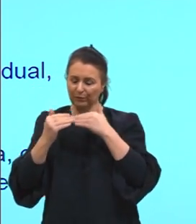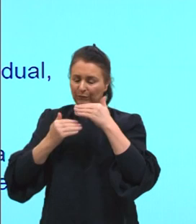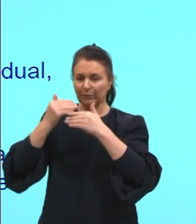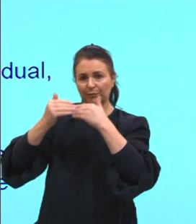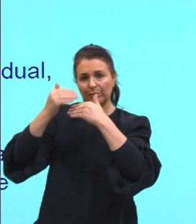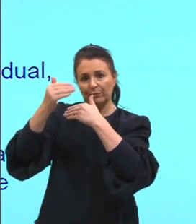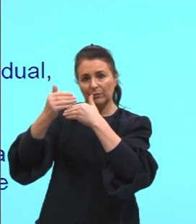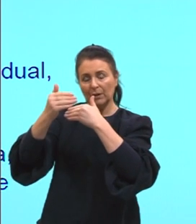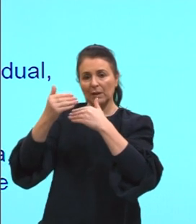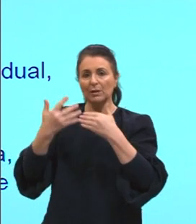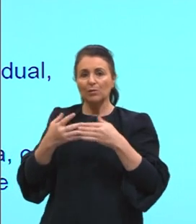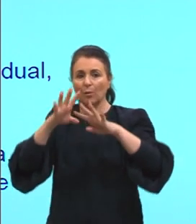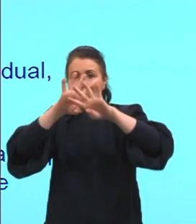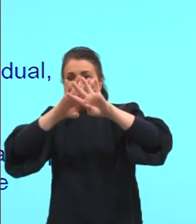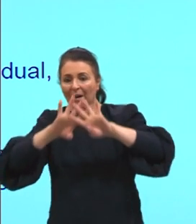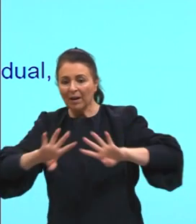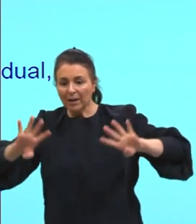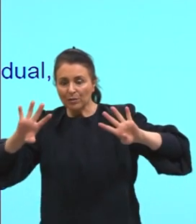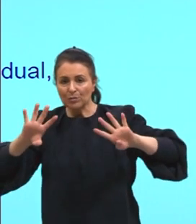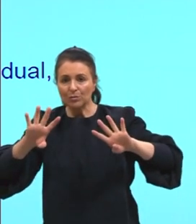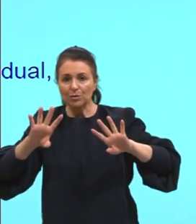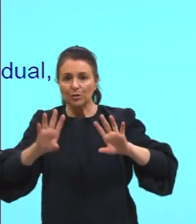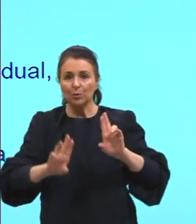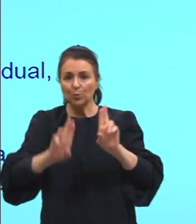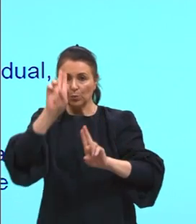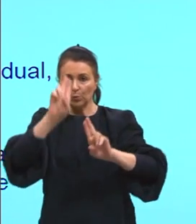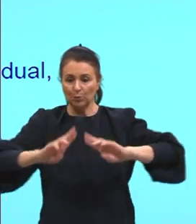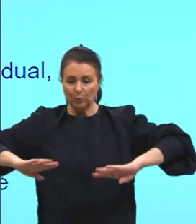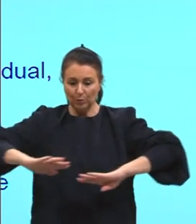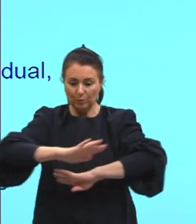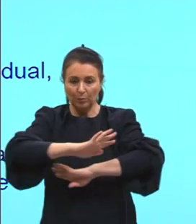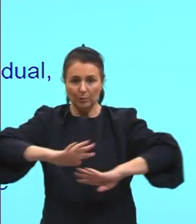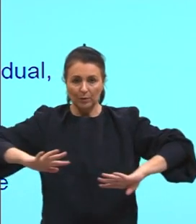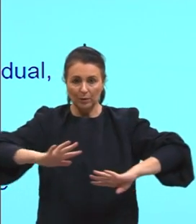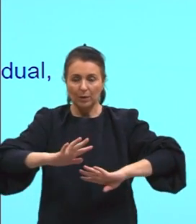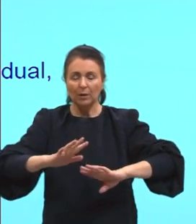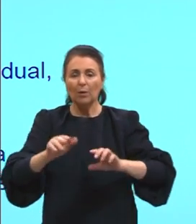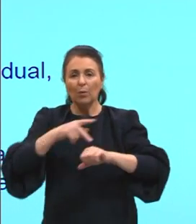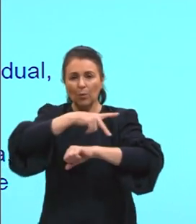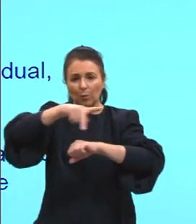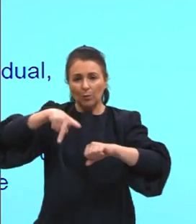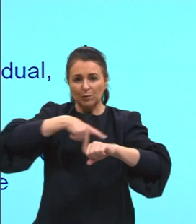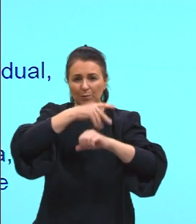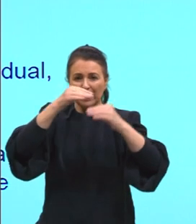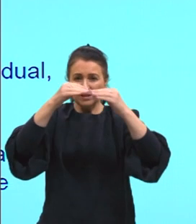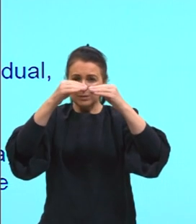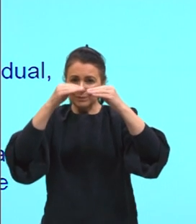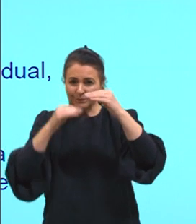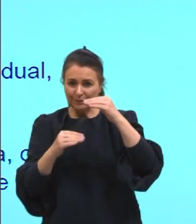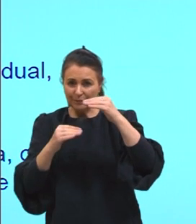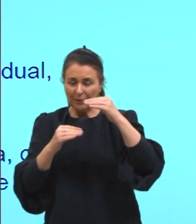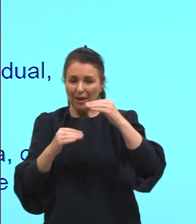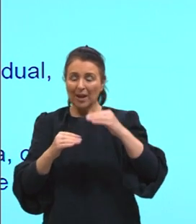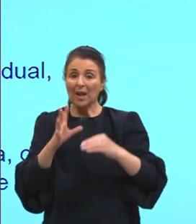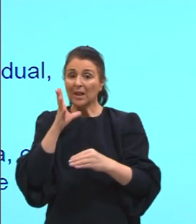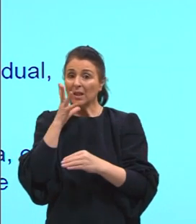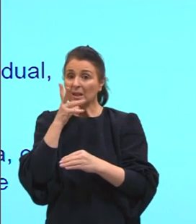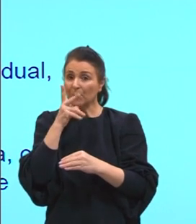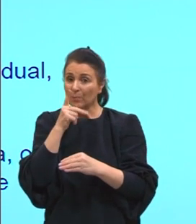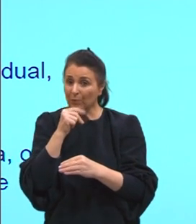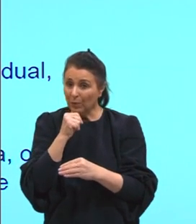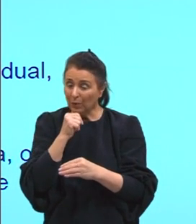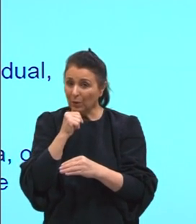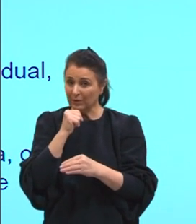então, é uma rede urbana, tá, gurizada? E aí, países subdesenvolvidos, essa rede, ela é um pouco tardia, né, muito